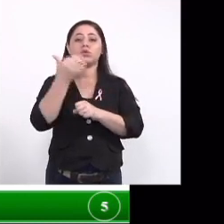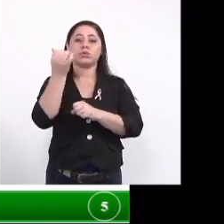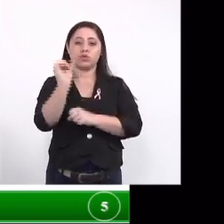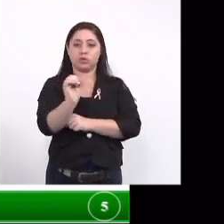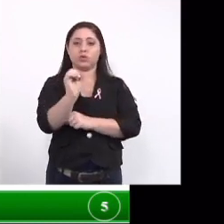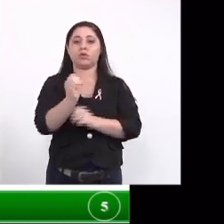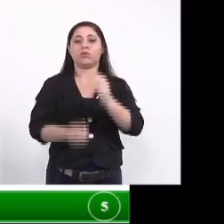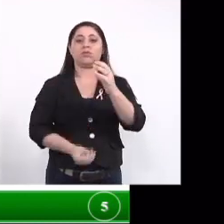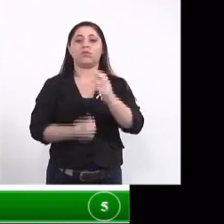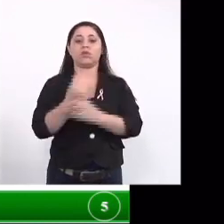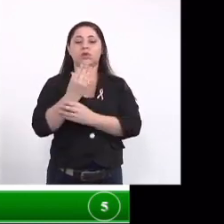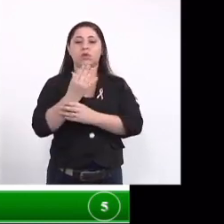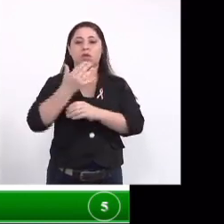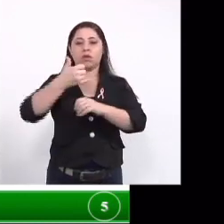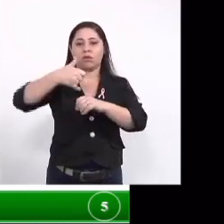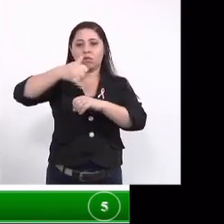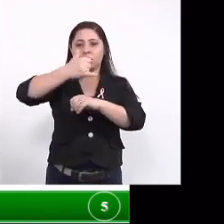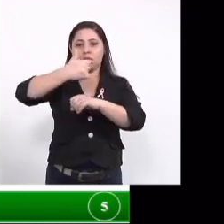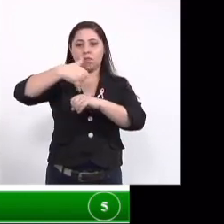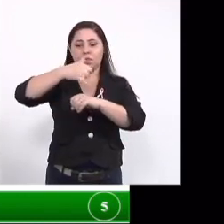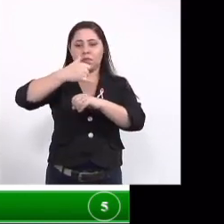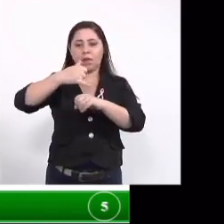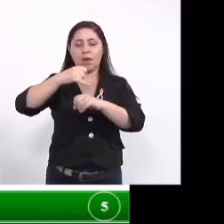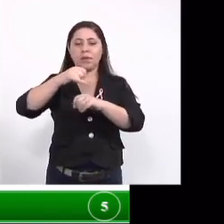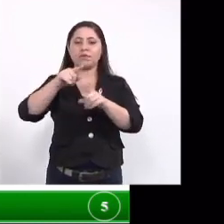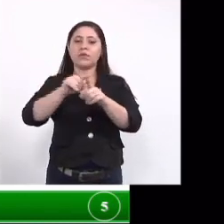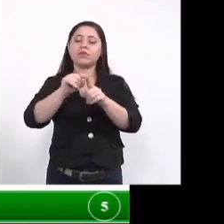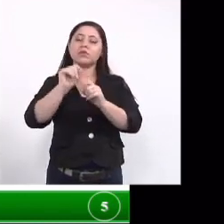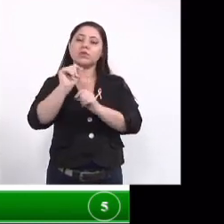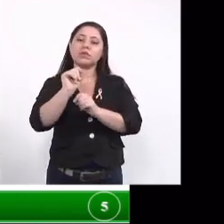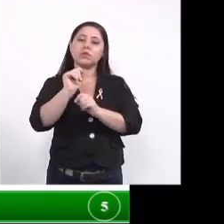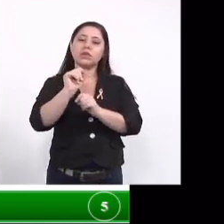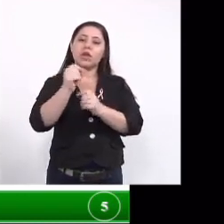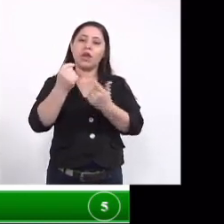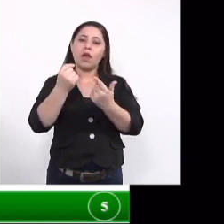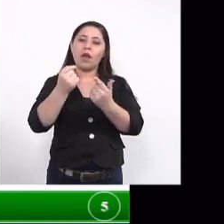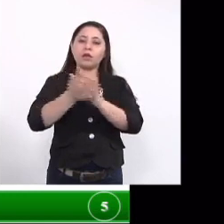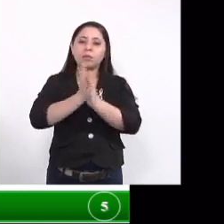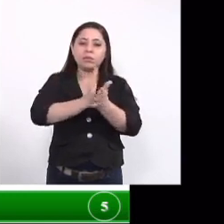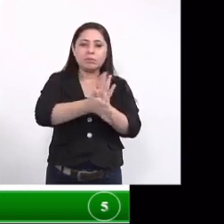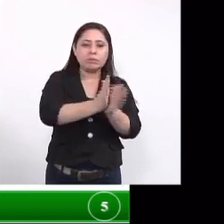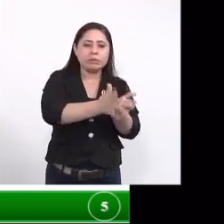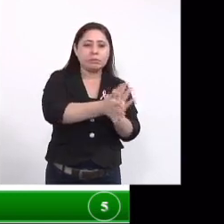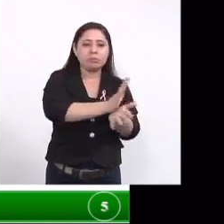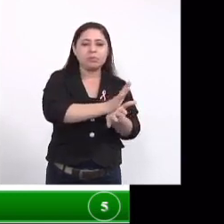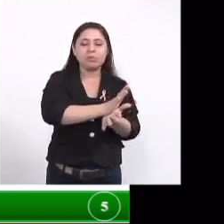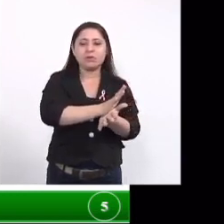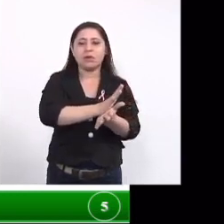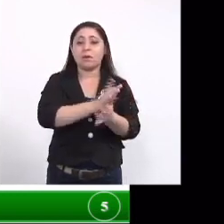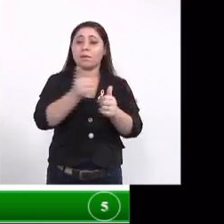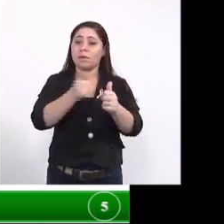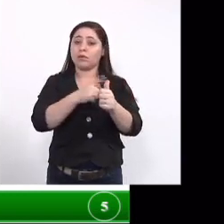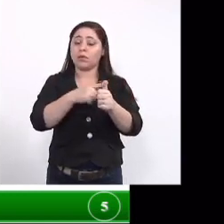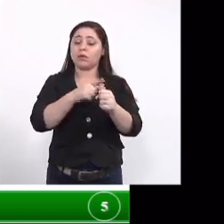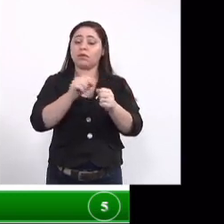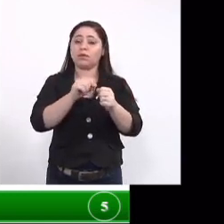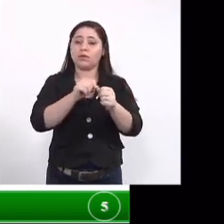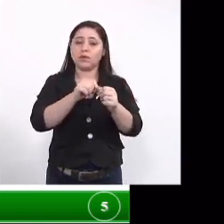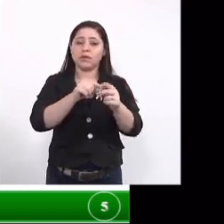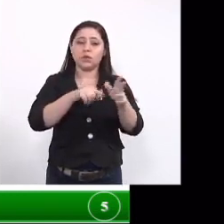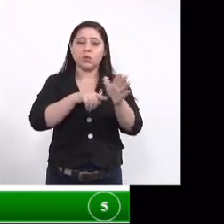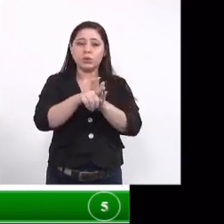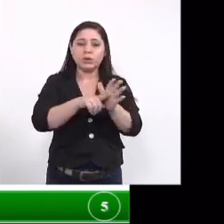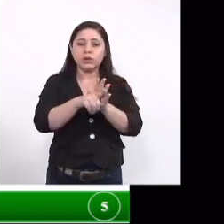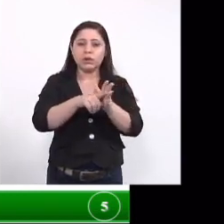produzimos emulsões à base do LCC para combate dessas larvas então primeiramente nós fizemos a síntese do